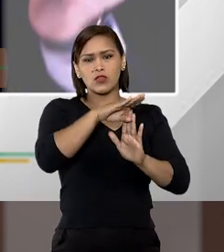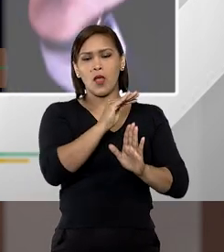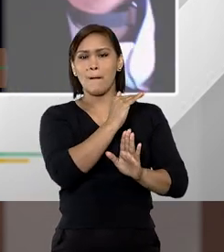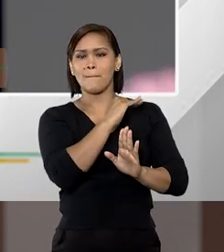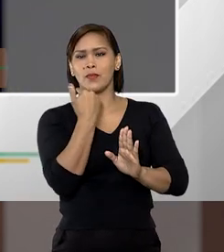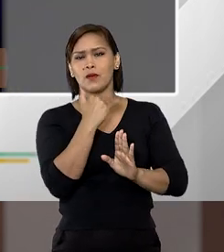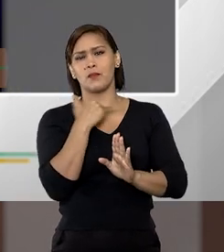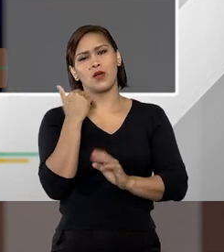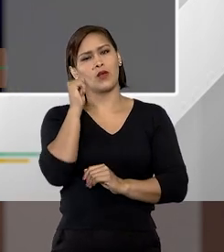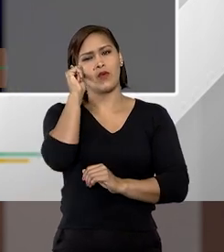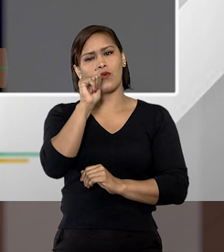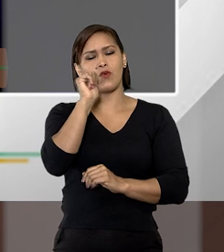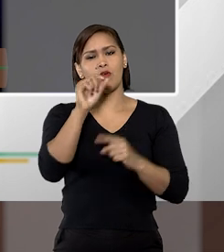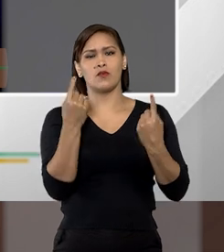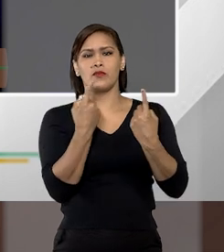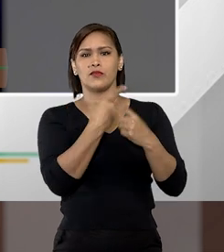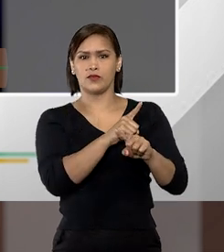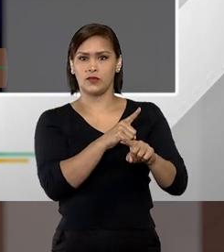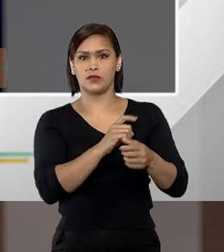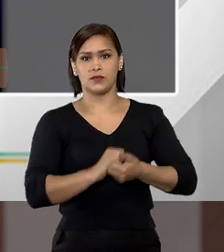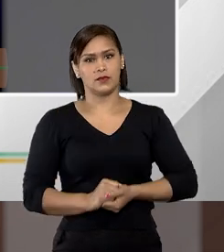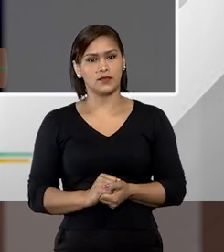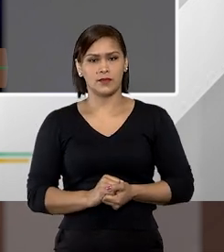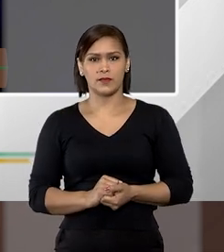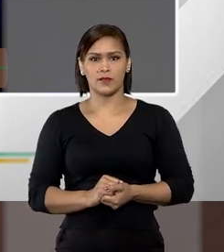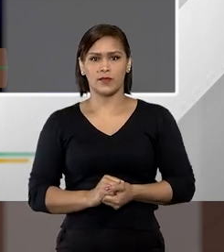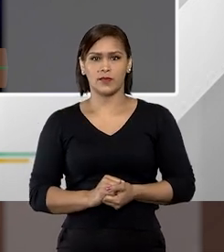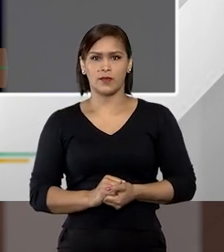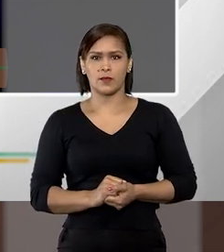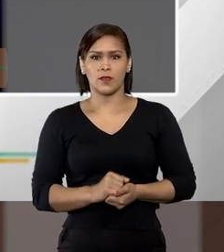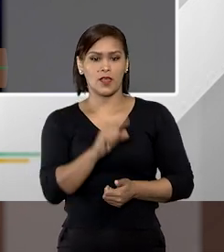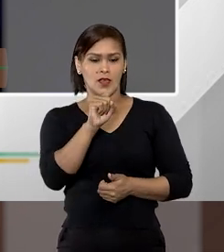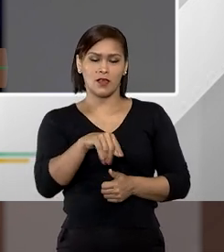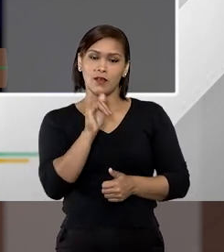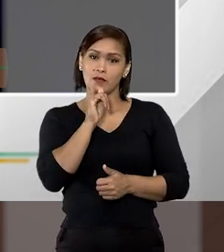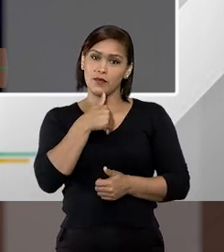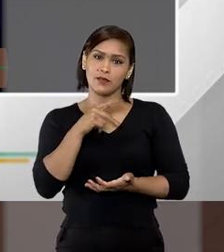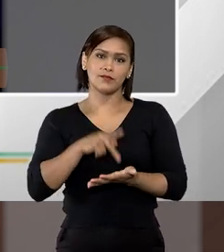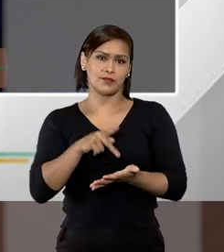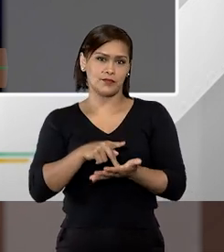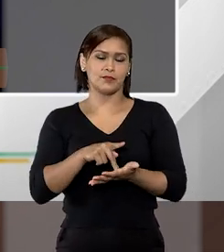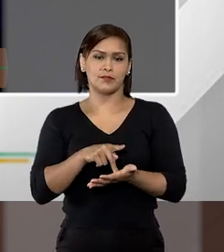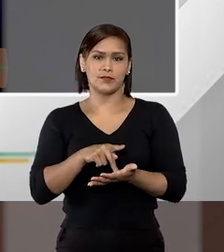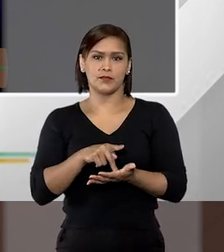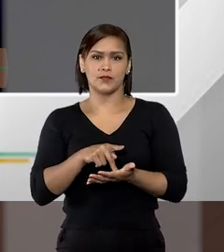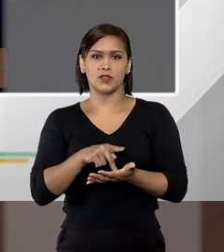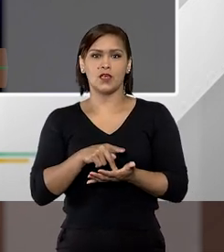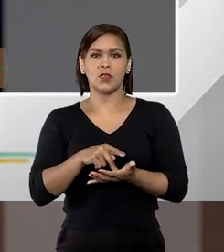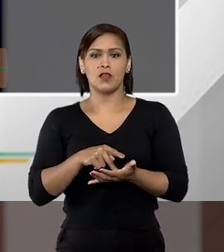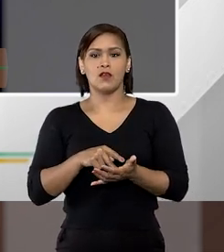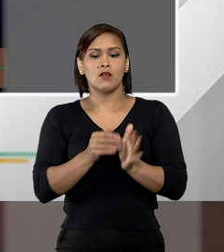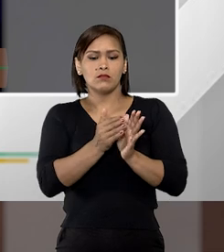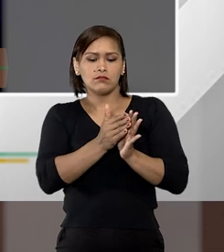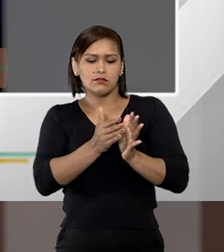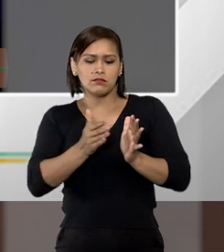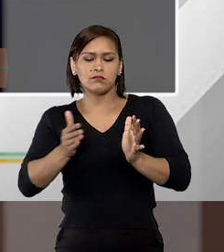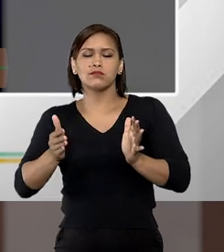homicídios femininos no mundo. E essa triste realidade, ela se agravou